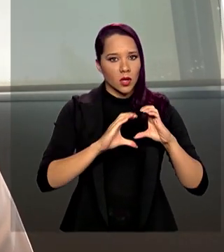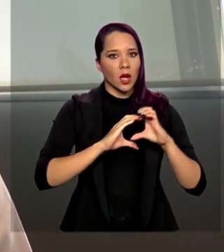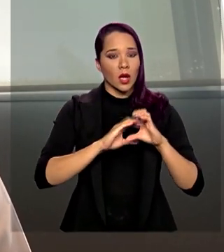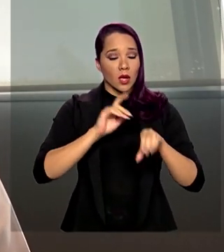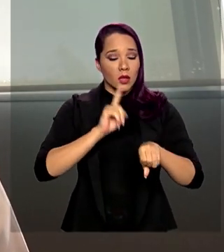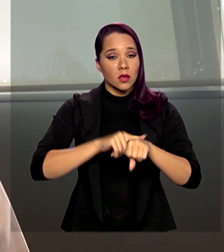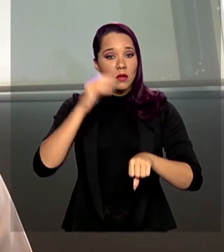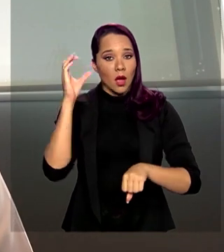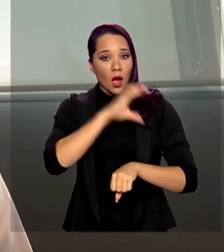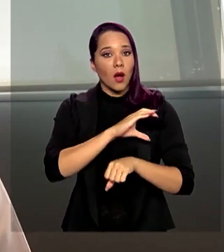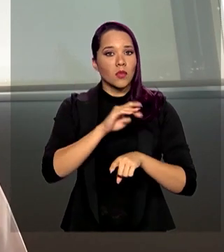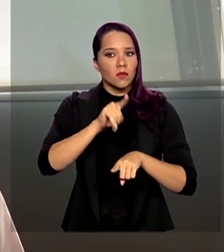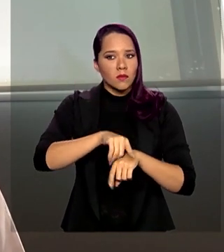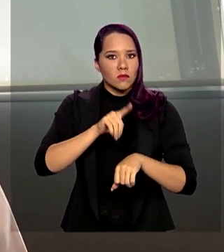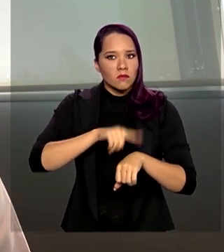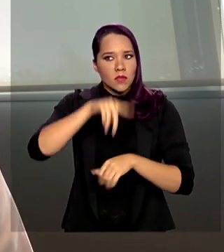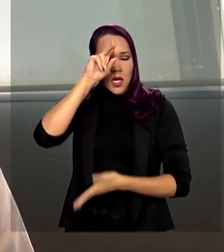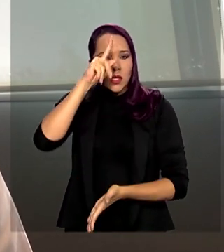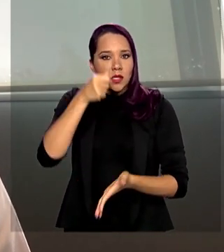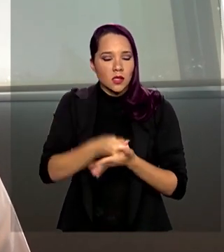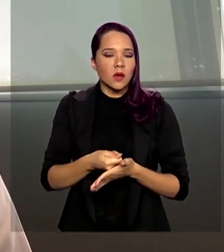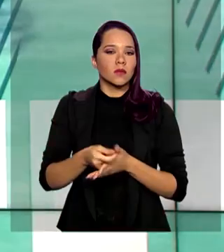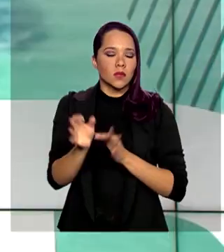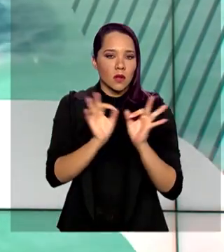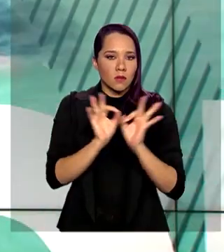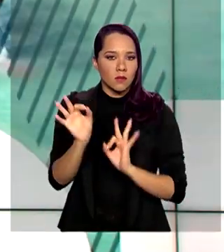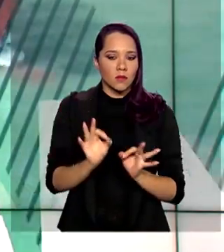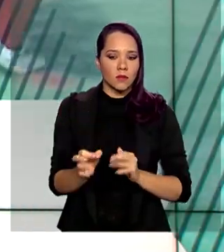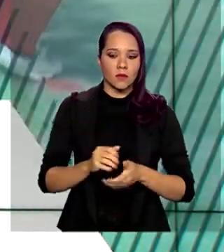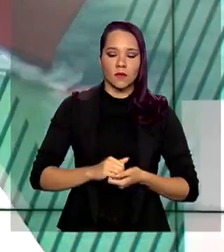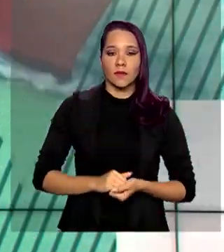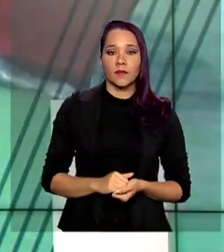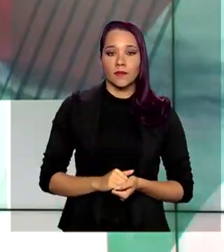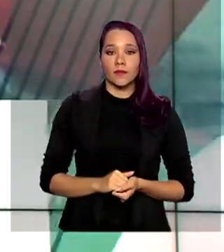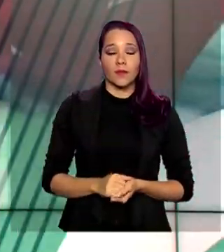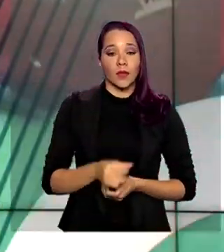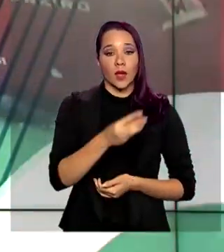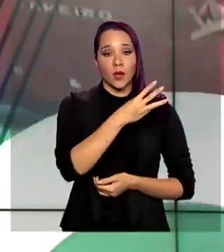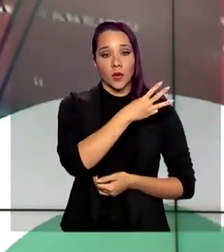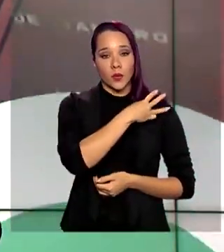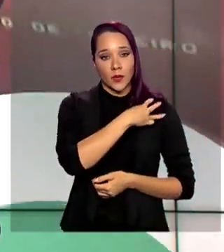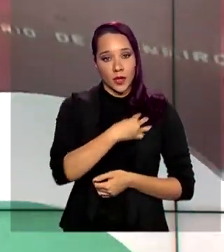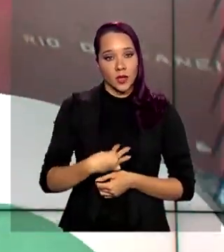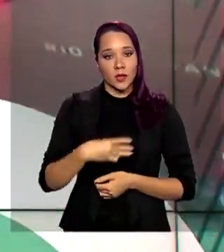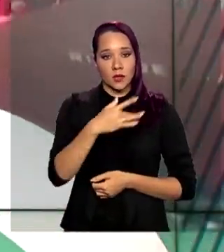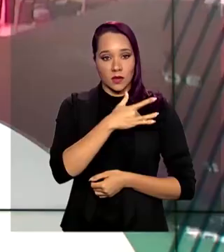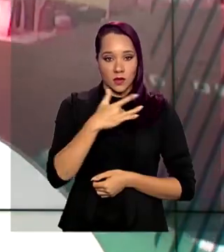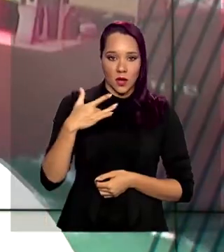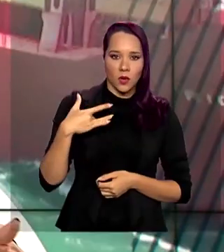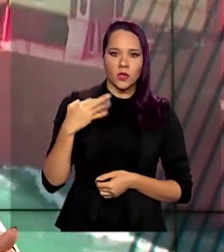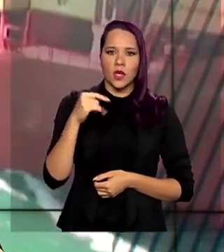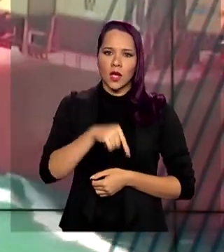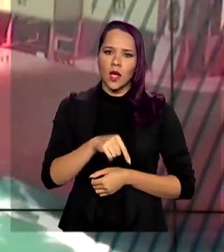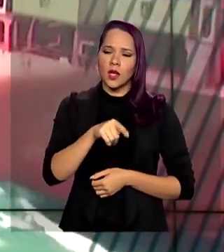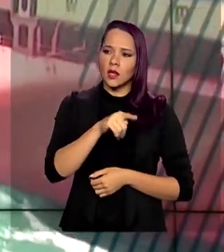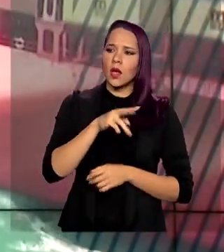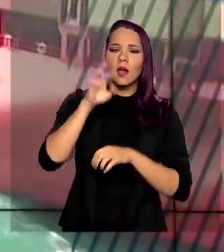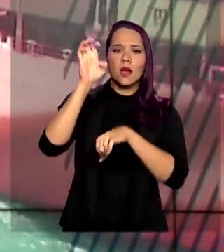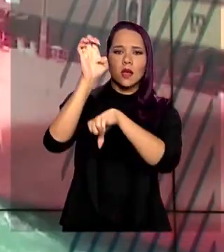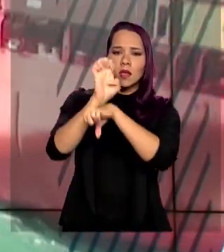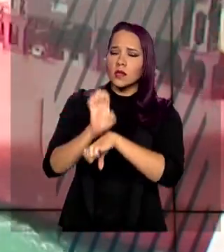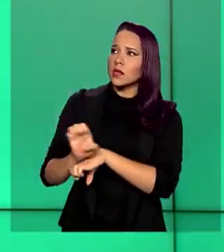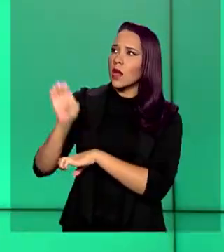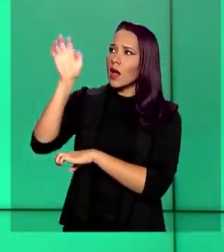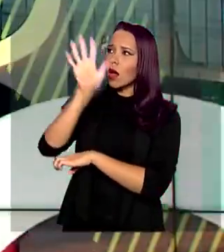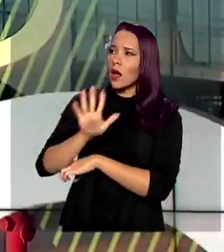o suficiente para que a tomada de decisão seja realizada. E o ministro interino da saúde está percorrendo os estados da